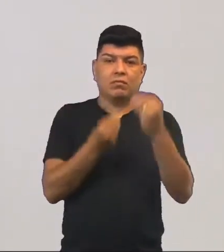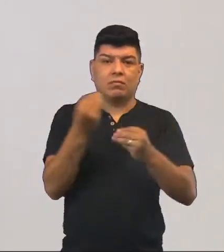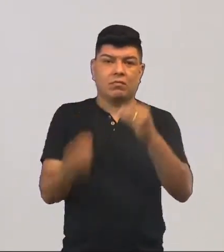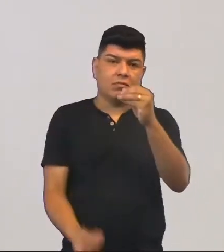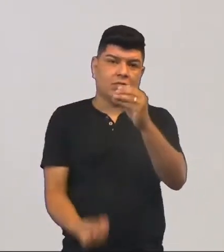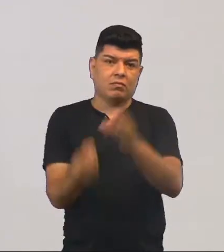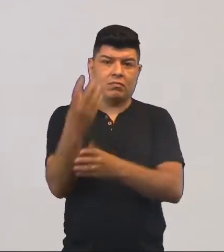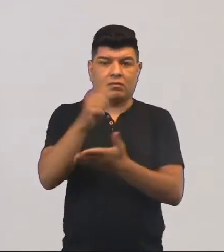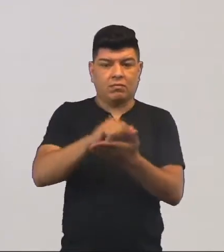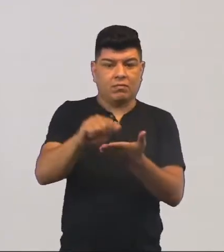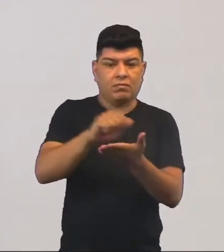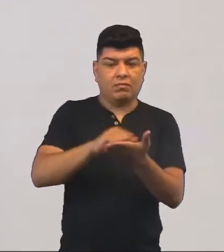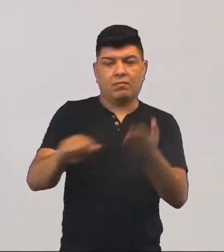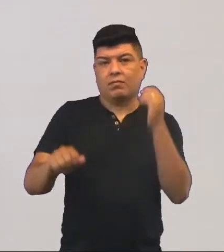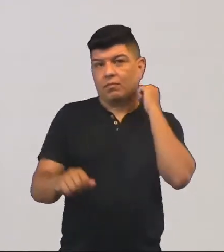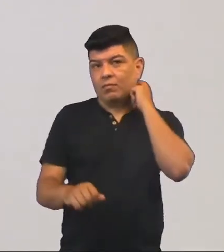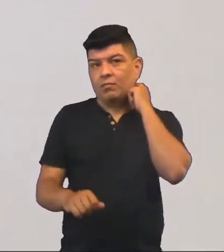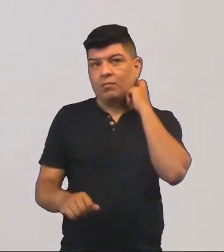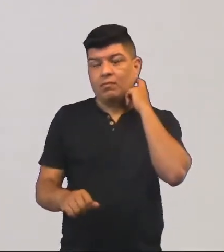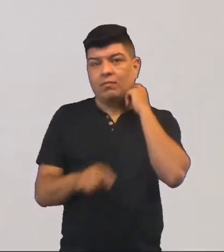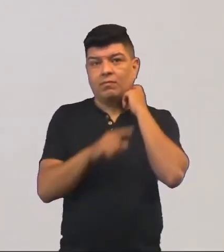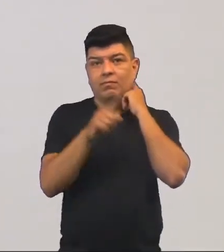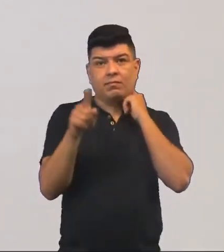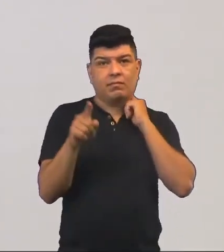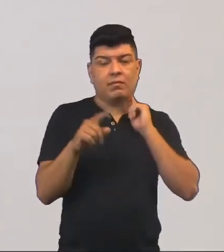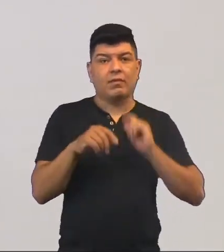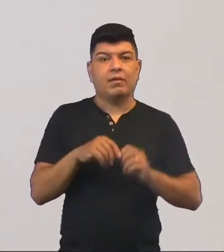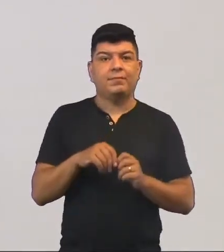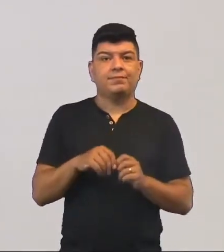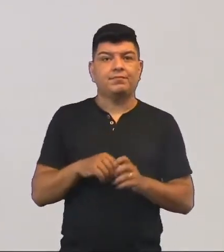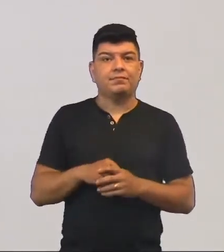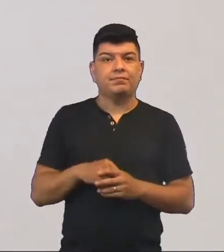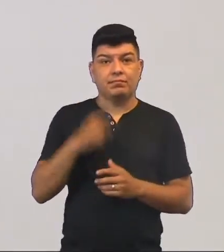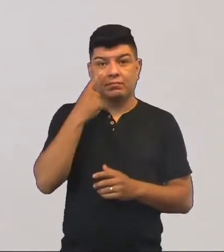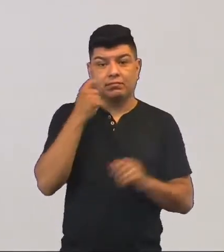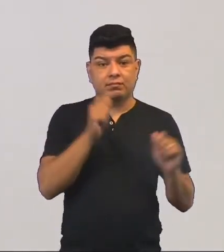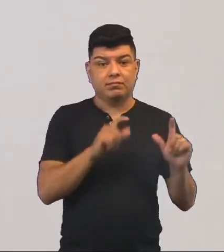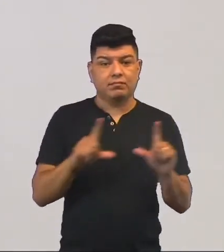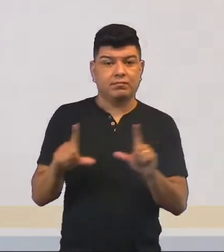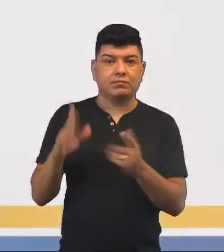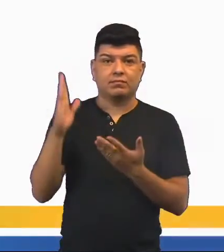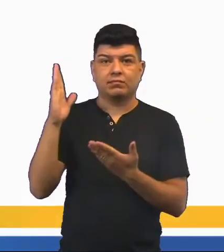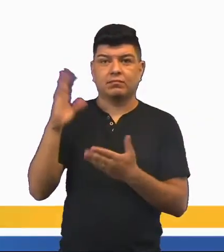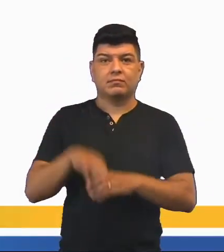a escrita, tá bom? Você, acompanha comigo aí na telinha.